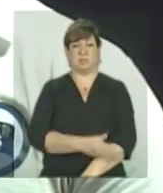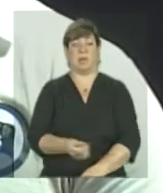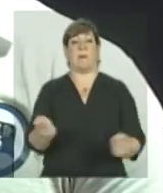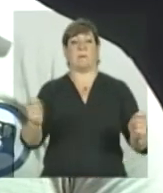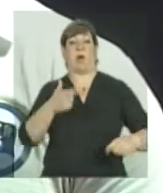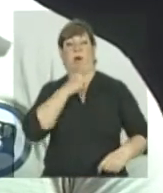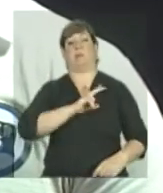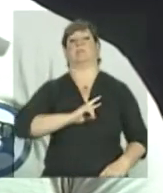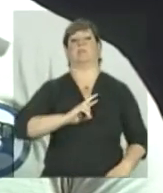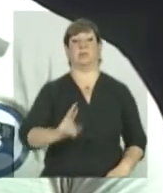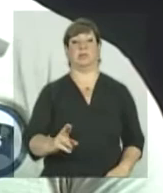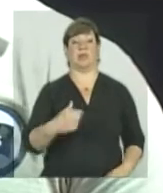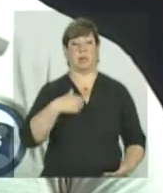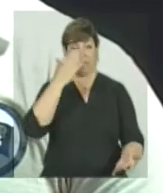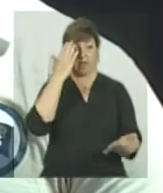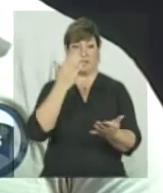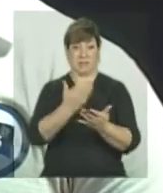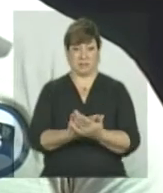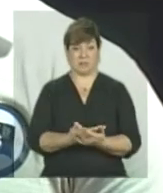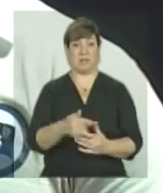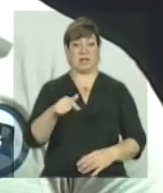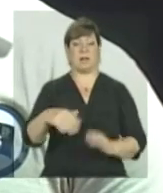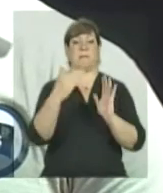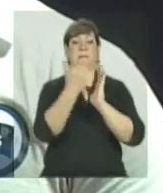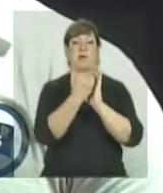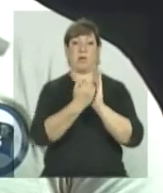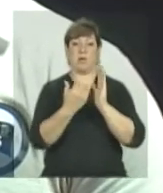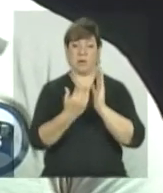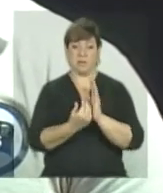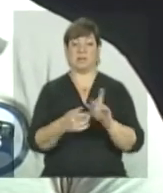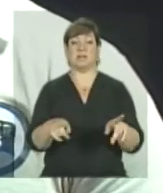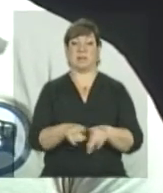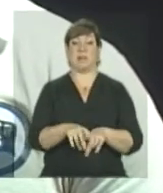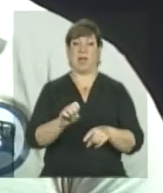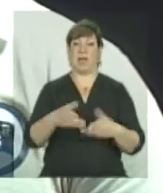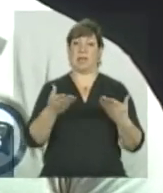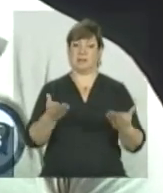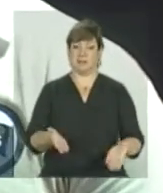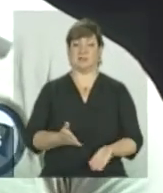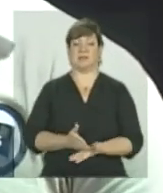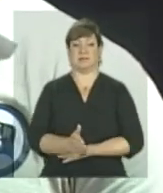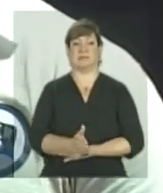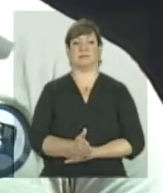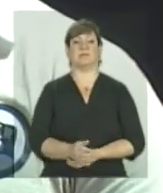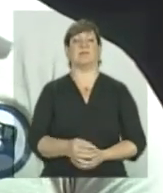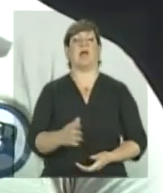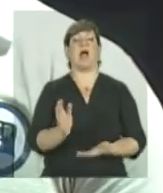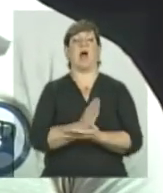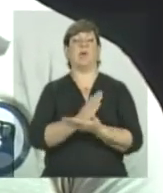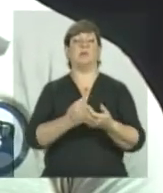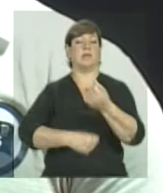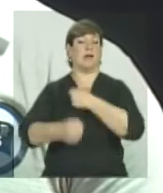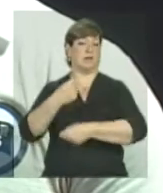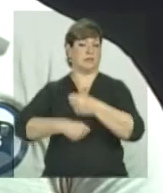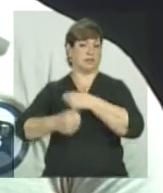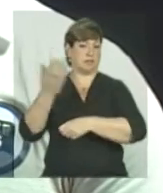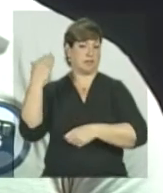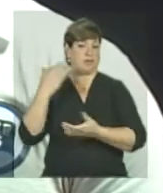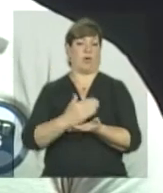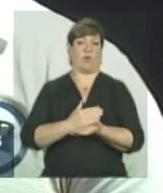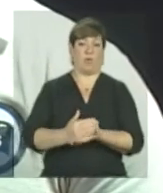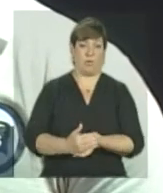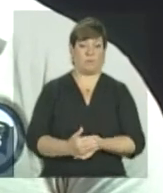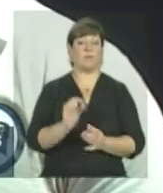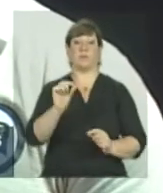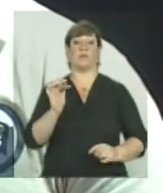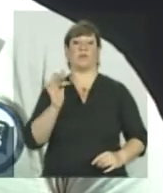bom resultado. Eu acredito que o programa caminha dessa forma também. Foi dado há uns anos atrás o pontapé inicial. E